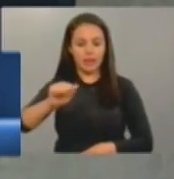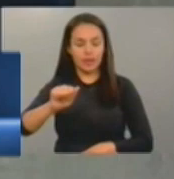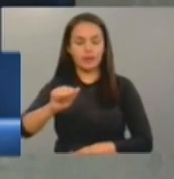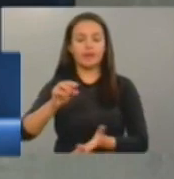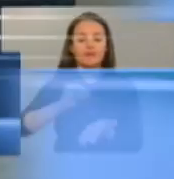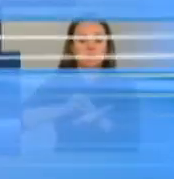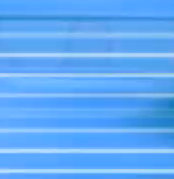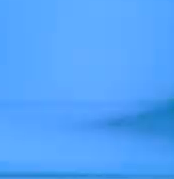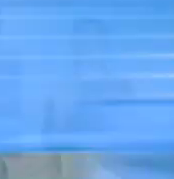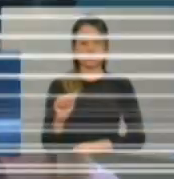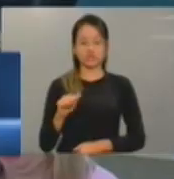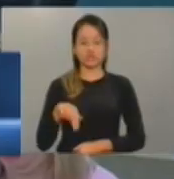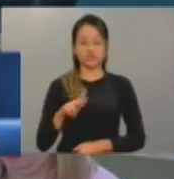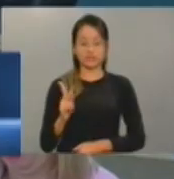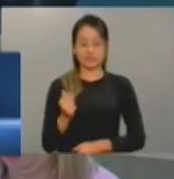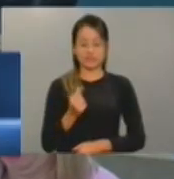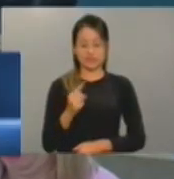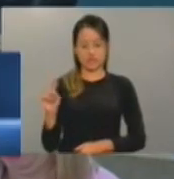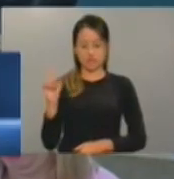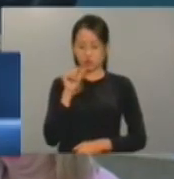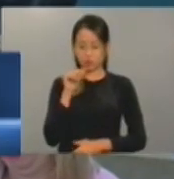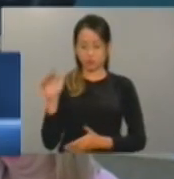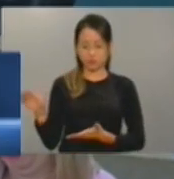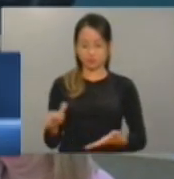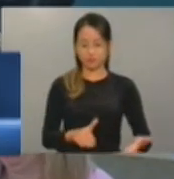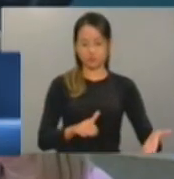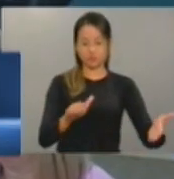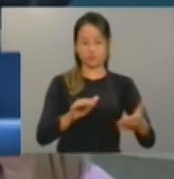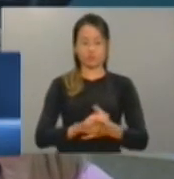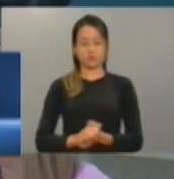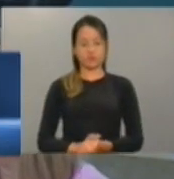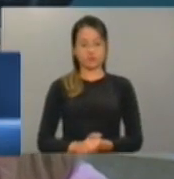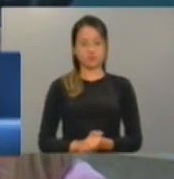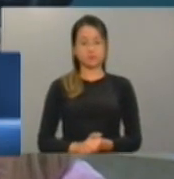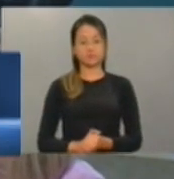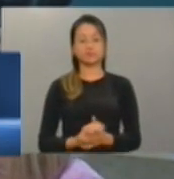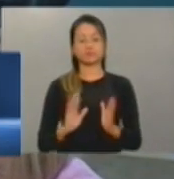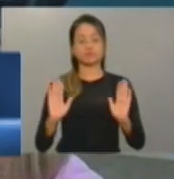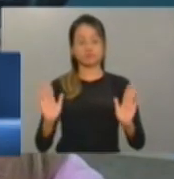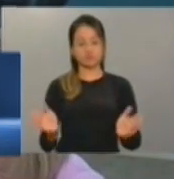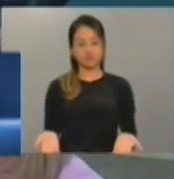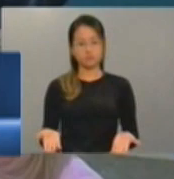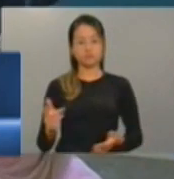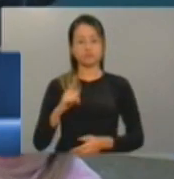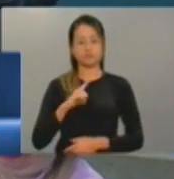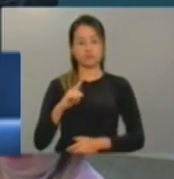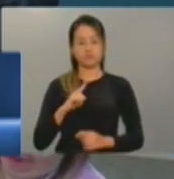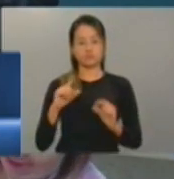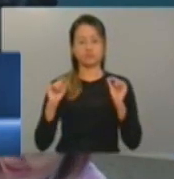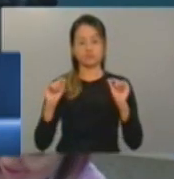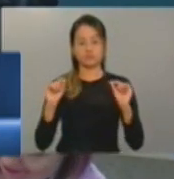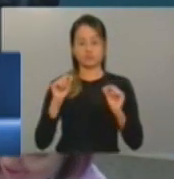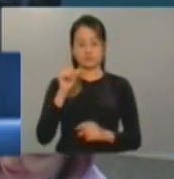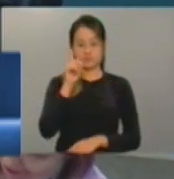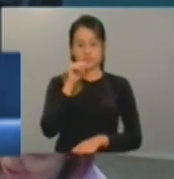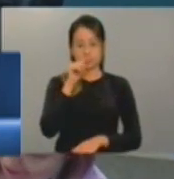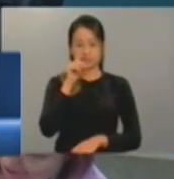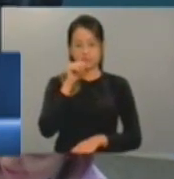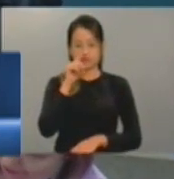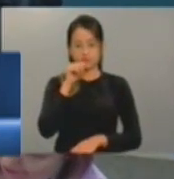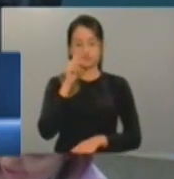poços profundos. Recentemente tivemos mais uma manifestação com relação à vazão do Castanhão.